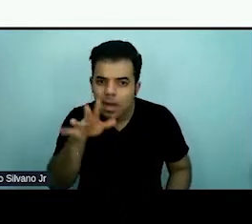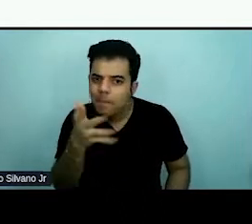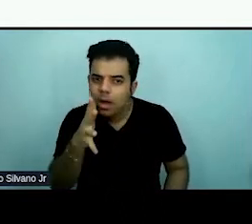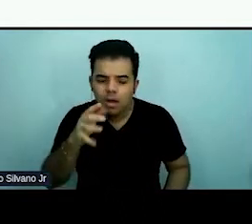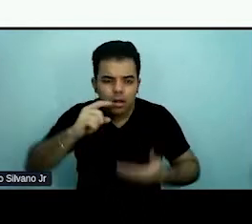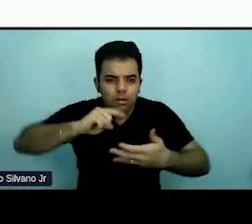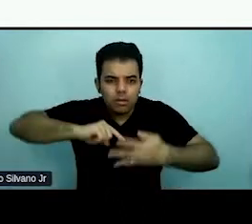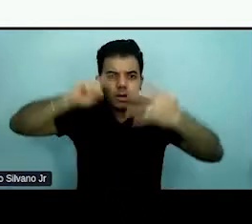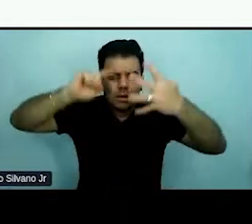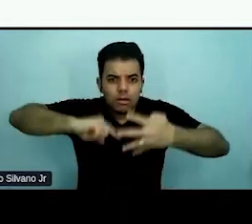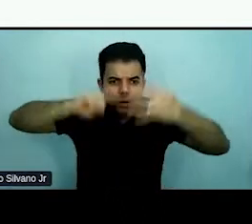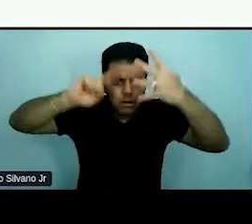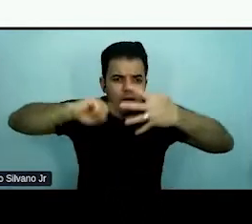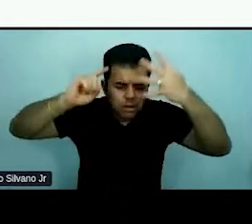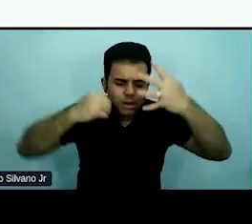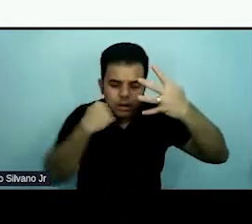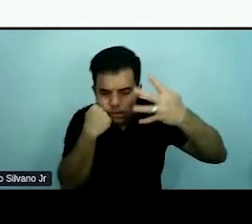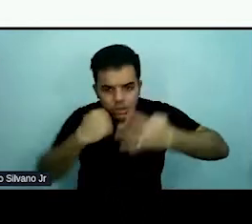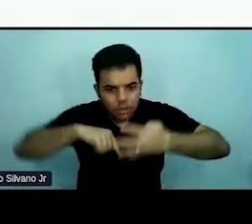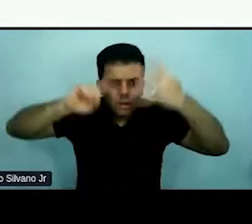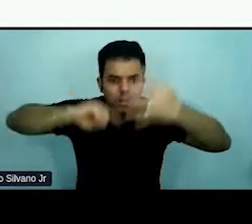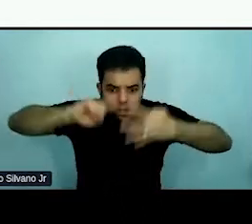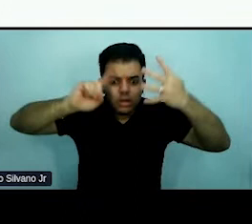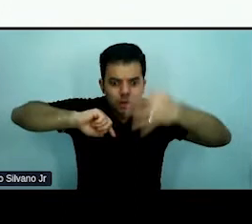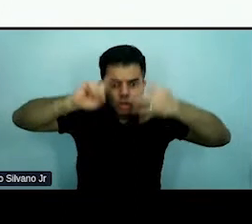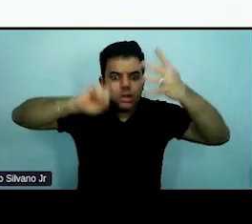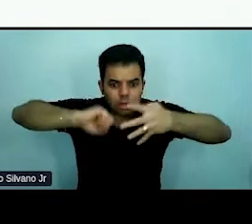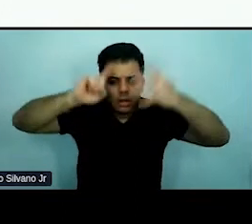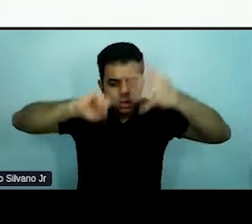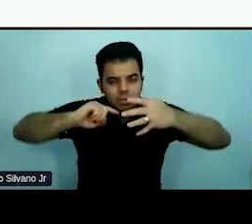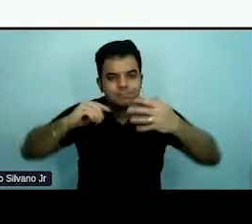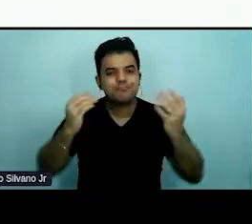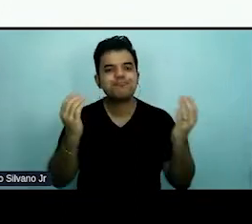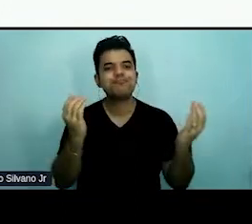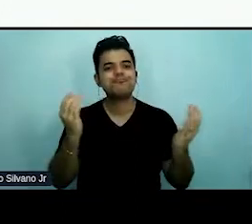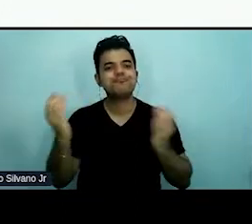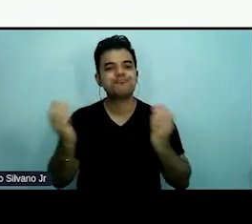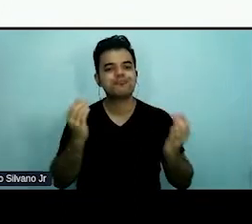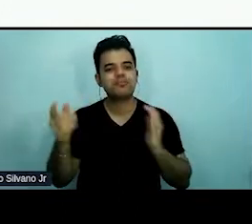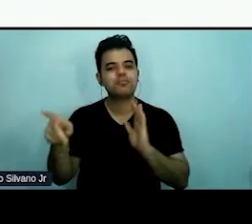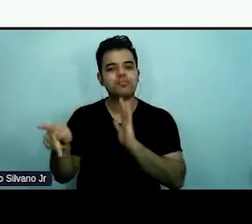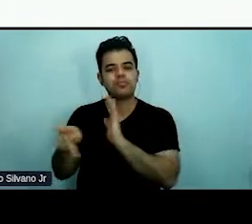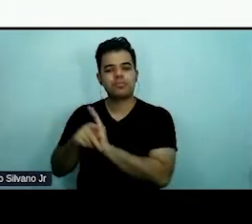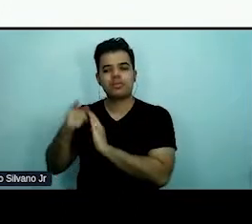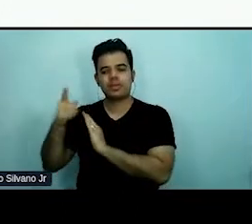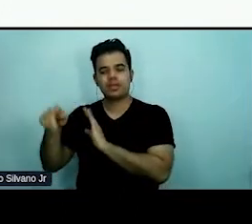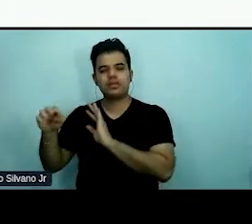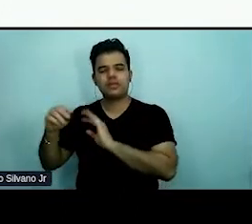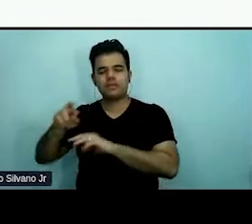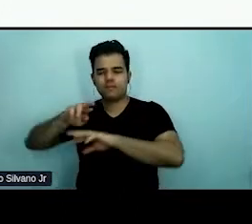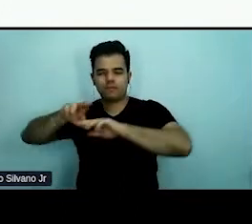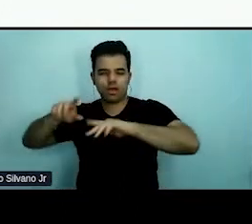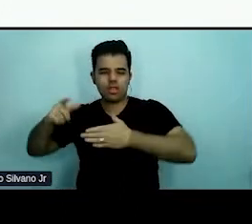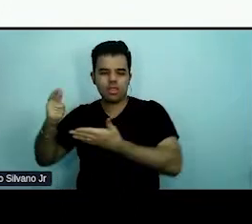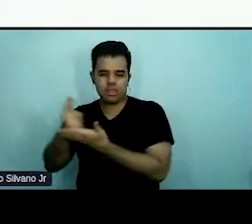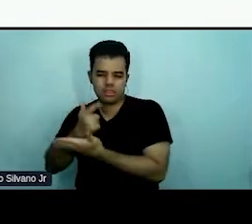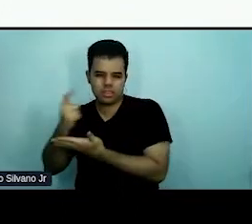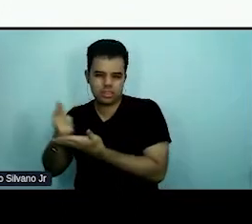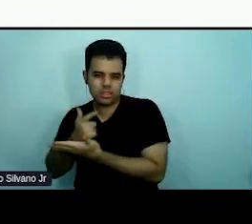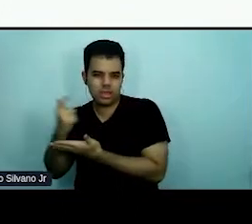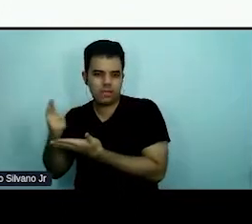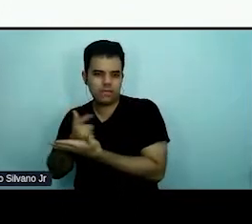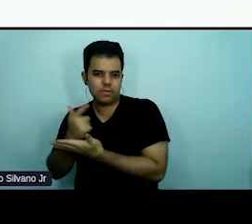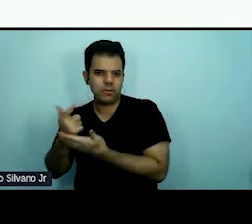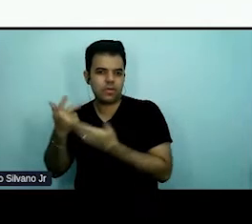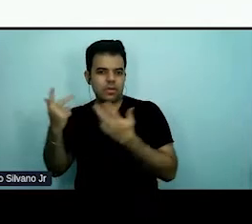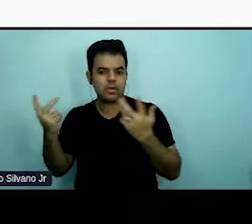um serviço digital. E se a gente for comparar, por exemplo, com um livro de Macbeth Shakespeare, também leva aproximadamente